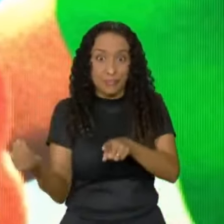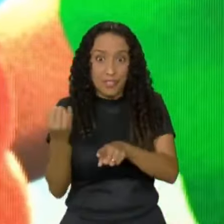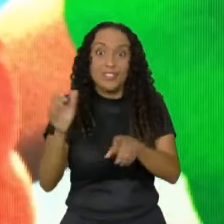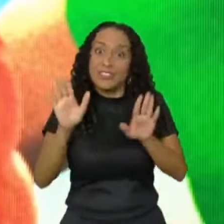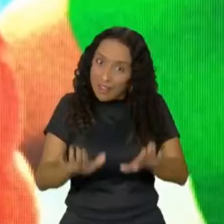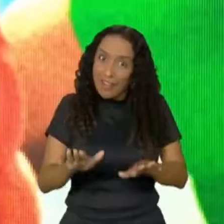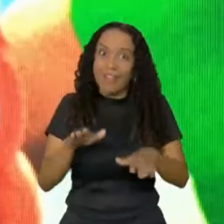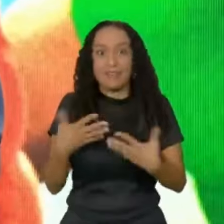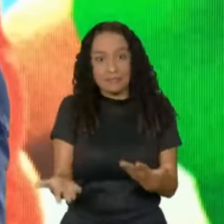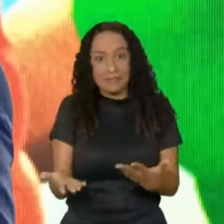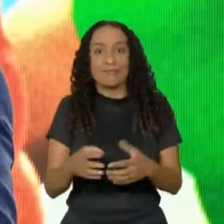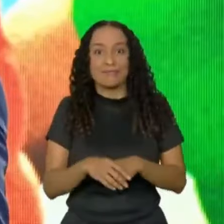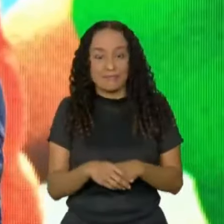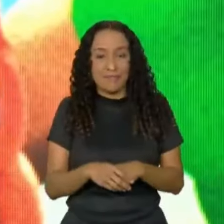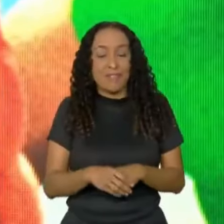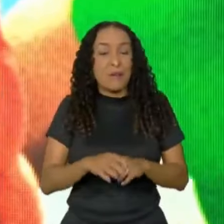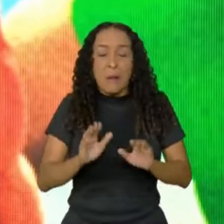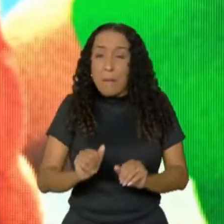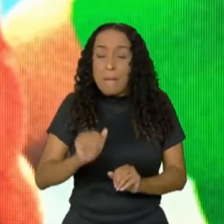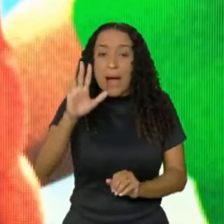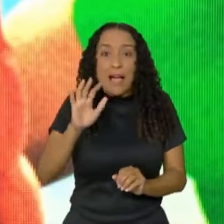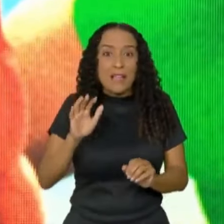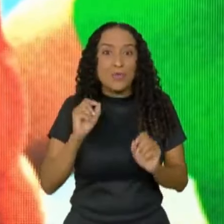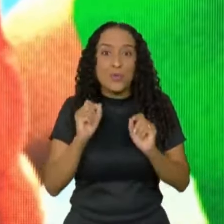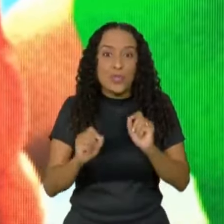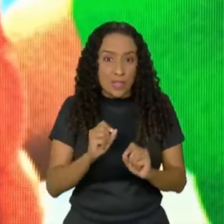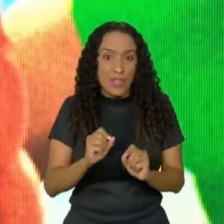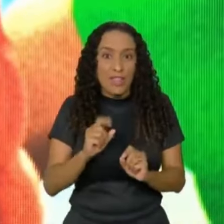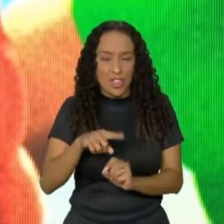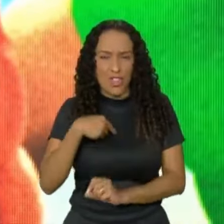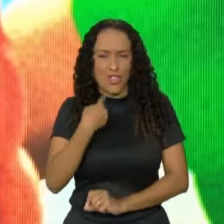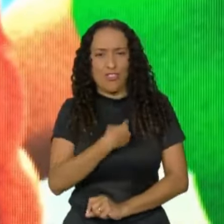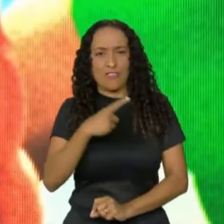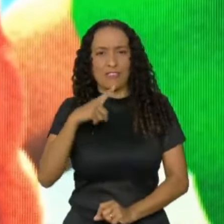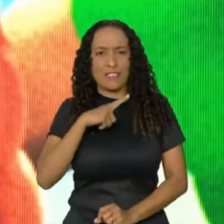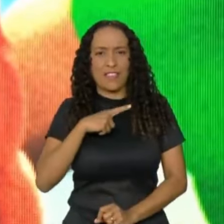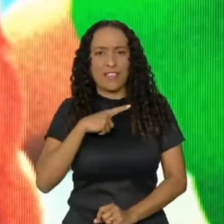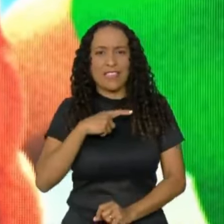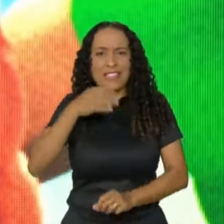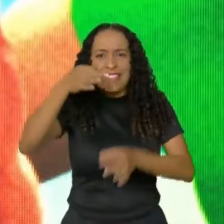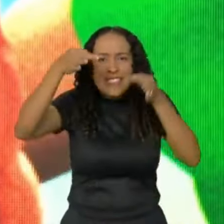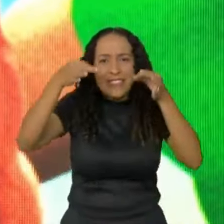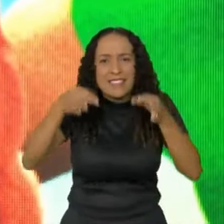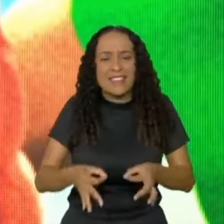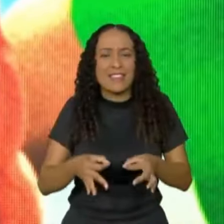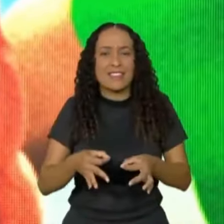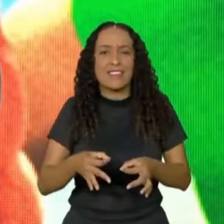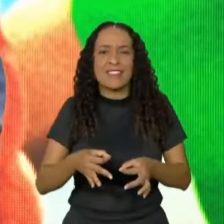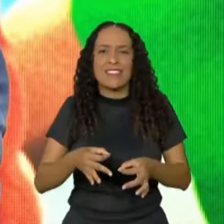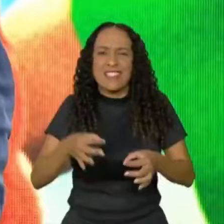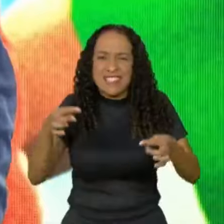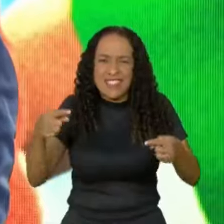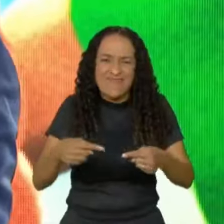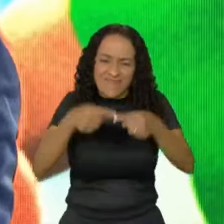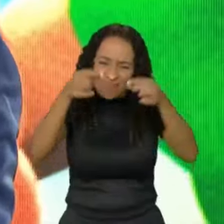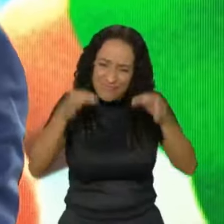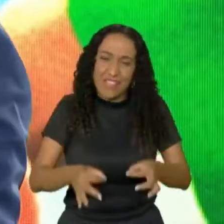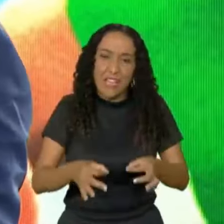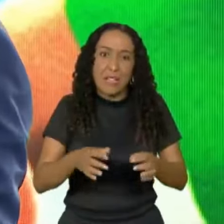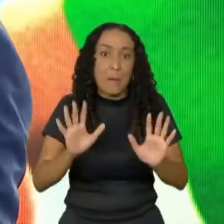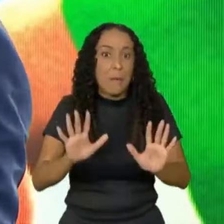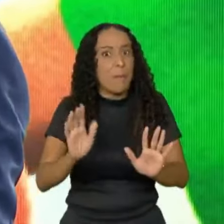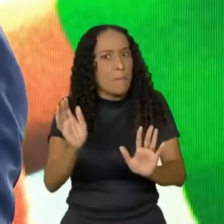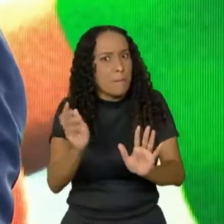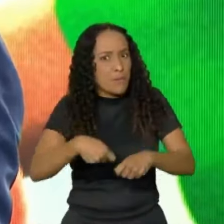É muito importante. Mais importante ainda é a gente ter a certeza que está dando certo, mas que pode